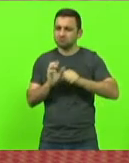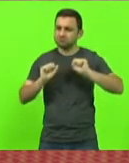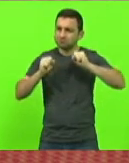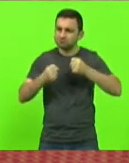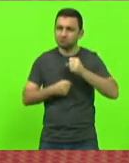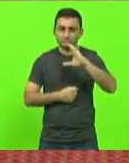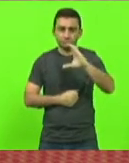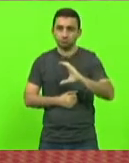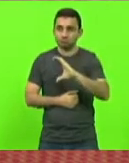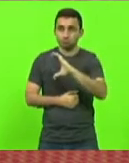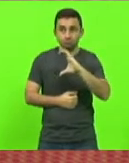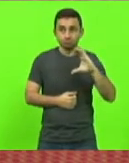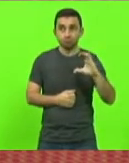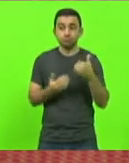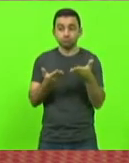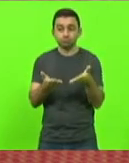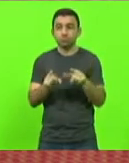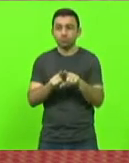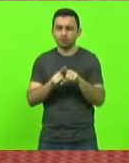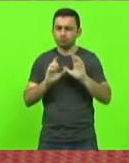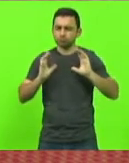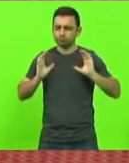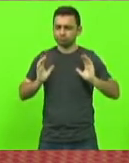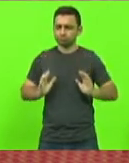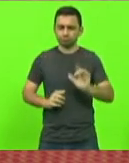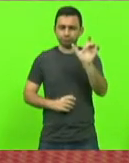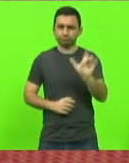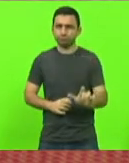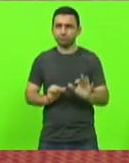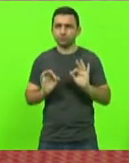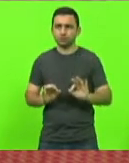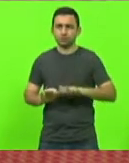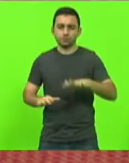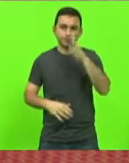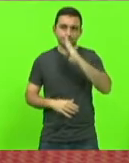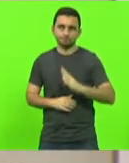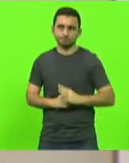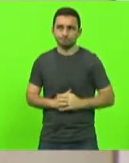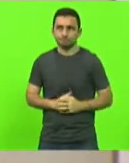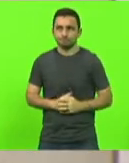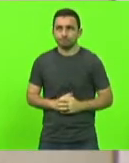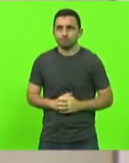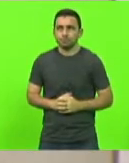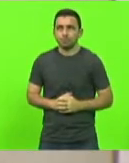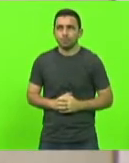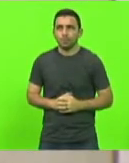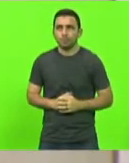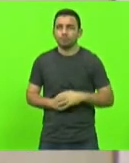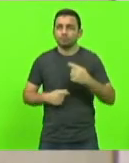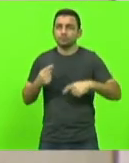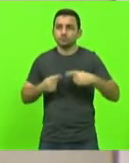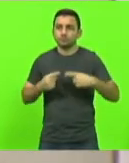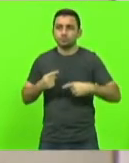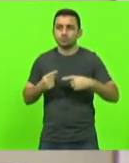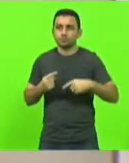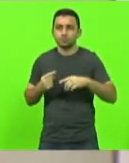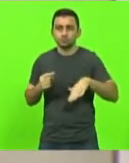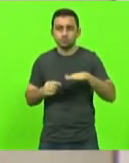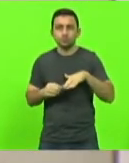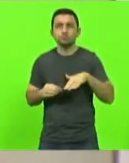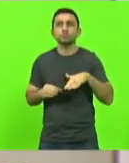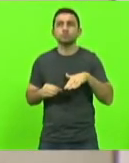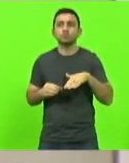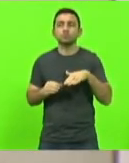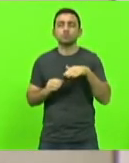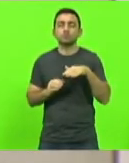um exemplo de cidadão para o Brasil. Obrigado, senhor presidente. Discussão e votação em turno único da mensagem de